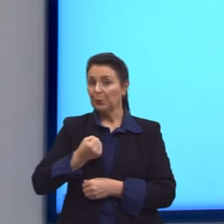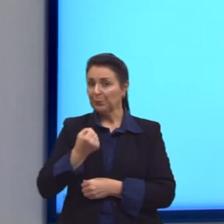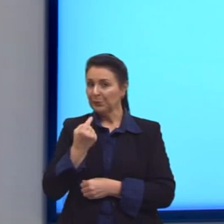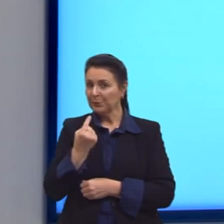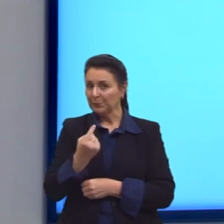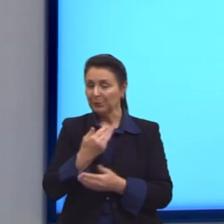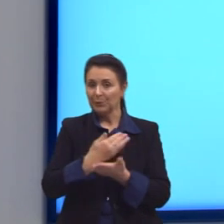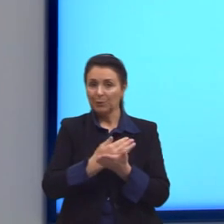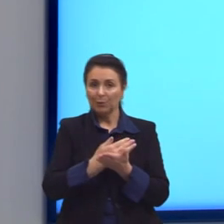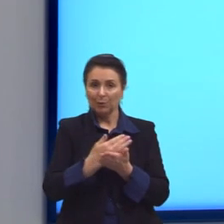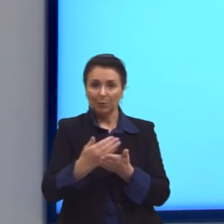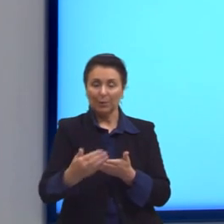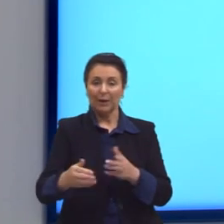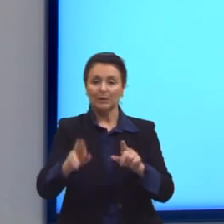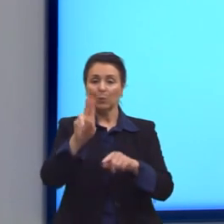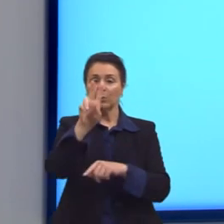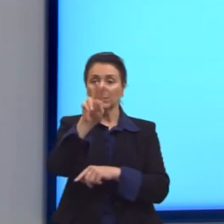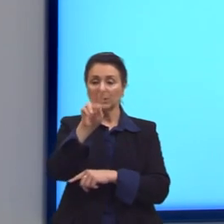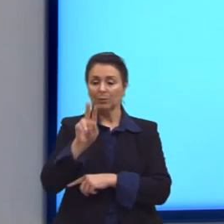comece com um triângulo equilátero.